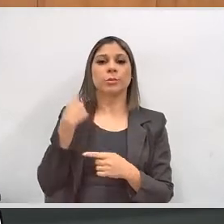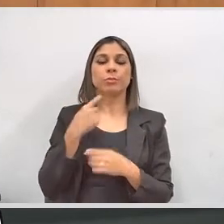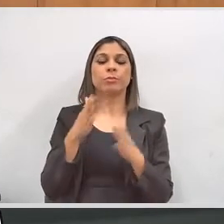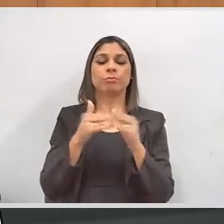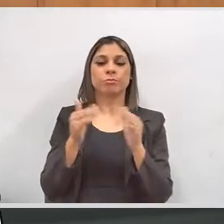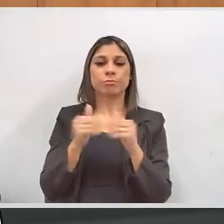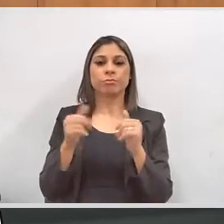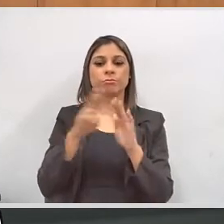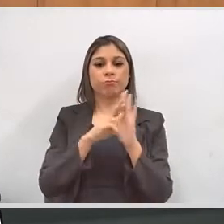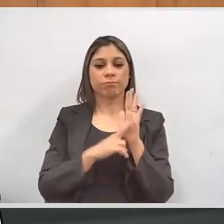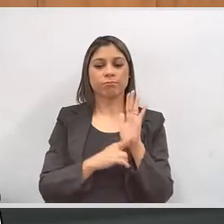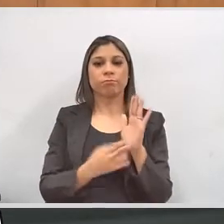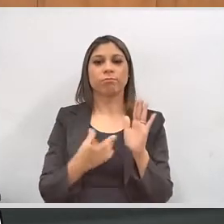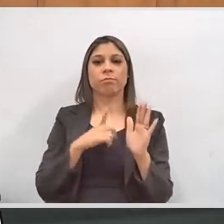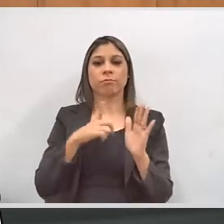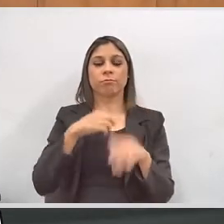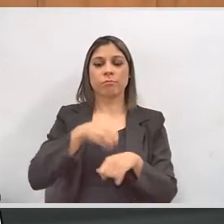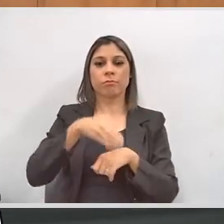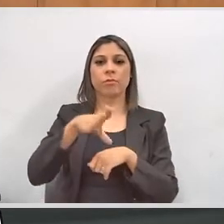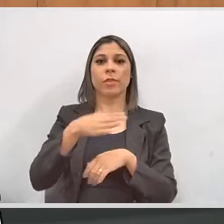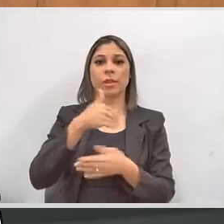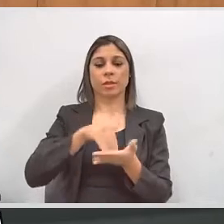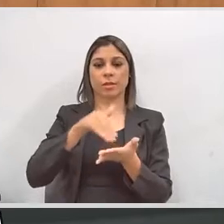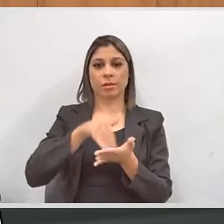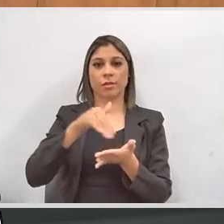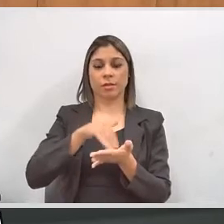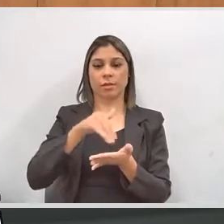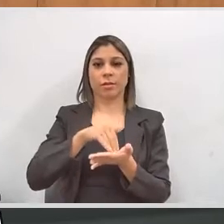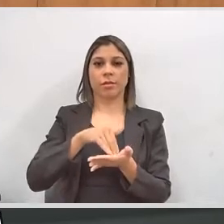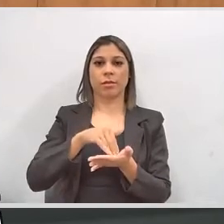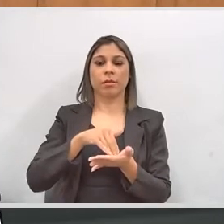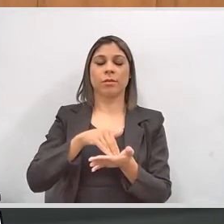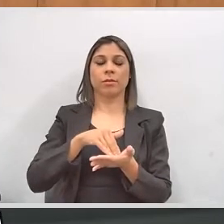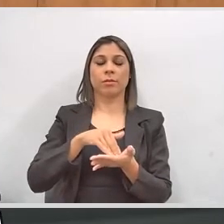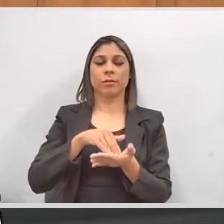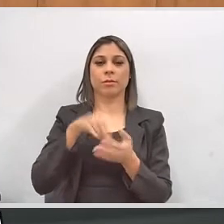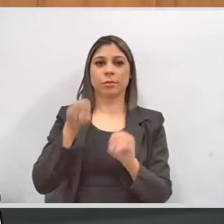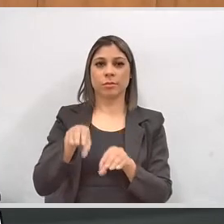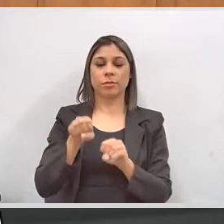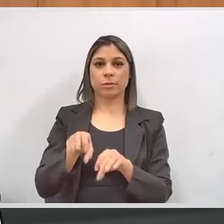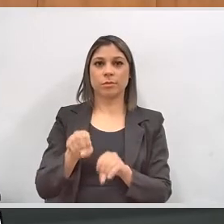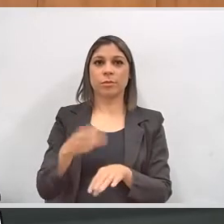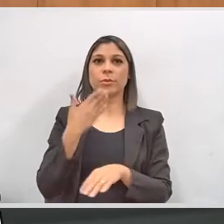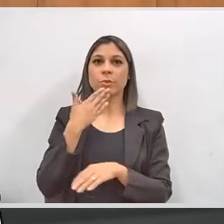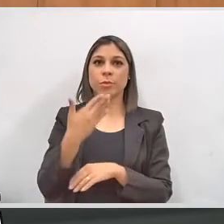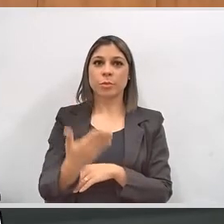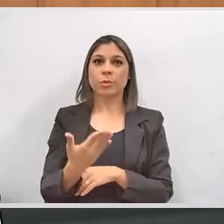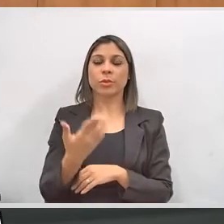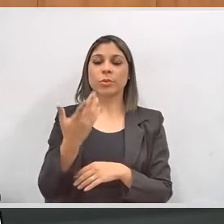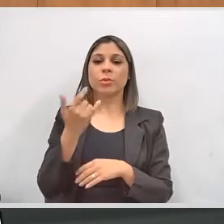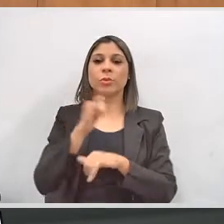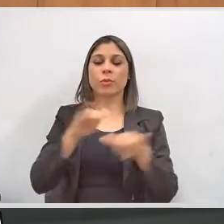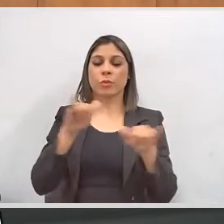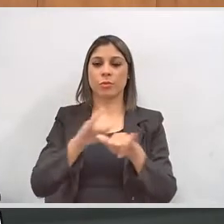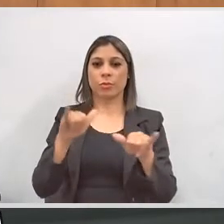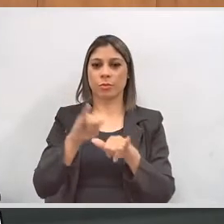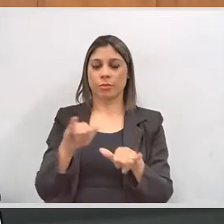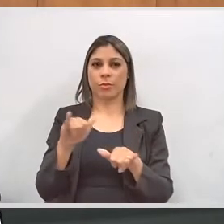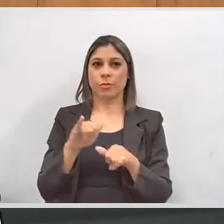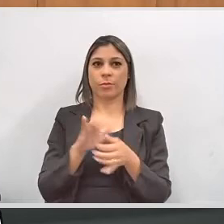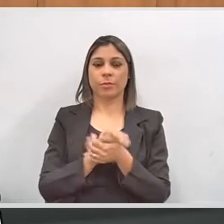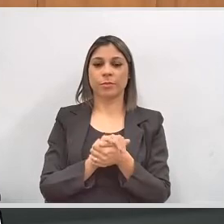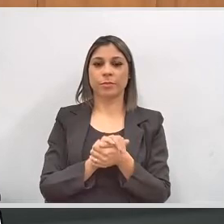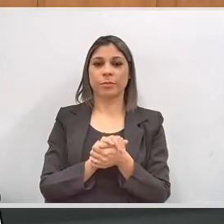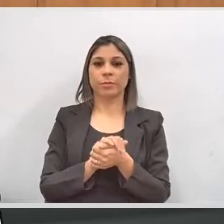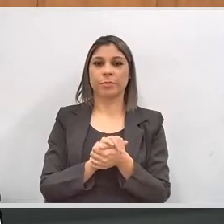requer, nos termos regimentais, seja encaminhado ao secretário em exercício da Secretaria de Estado e Educação, pedido de informações